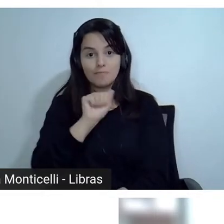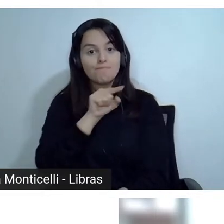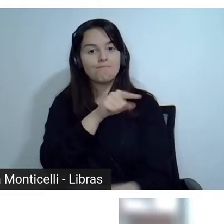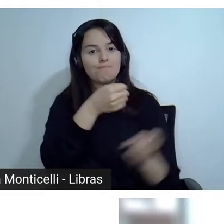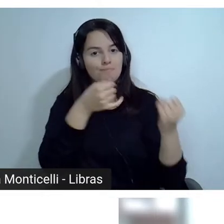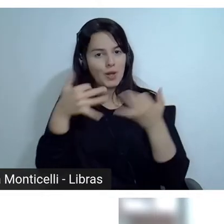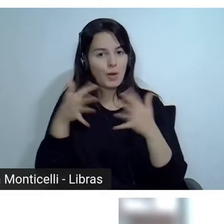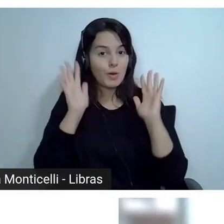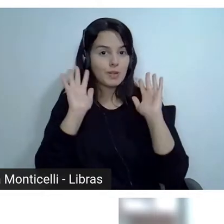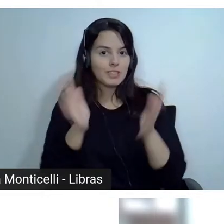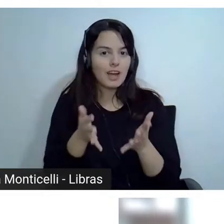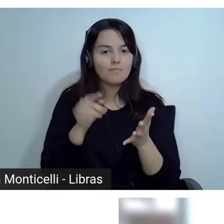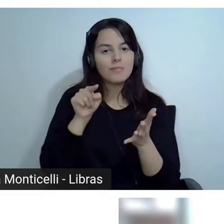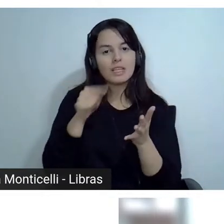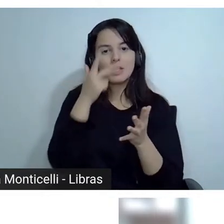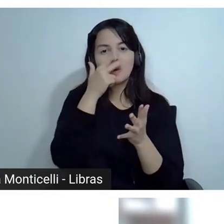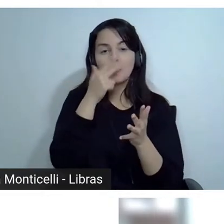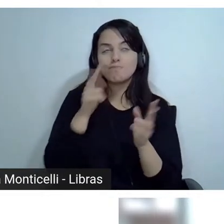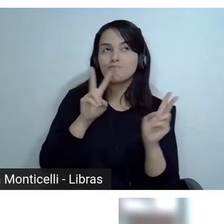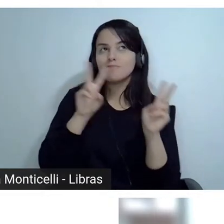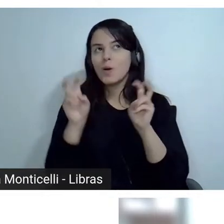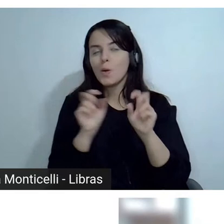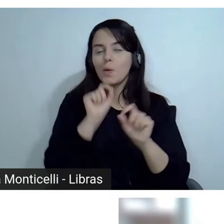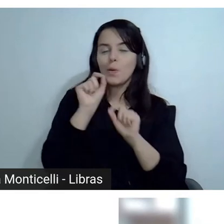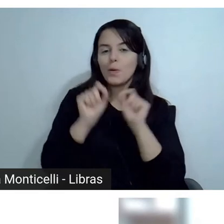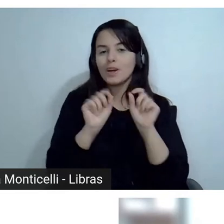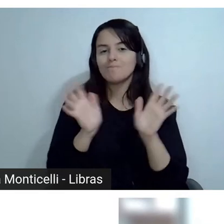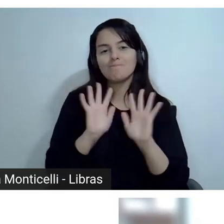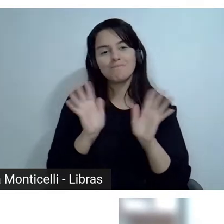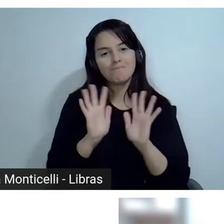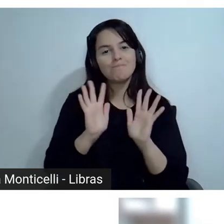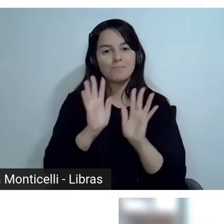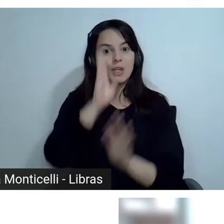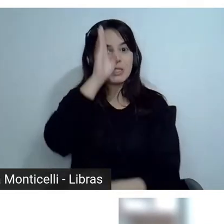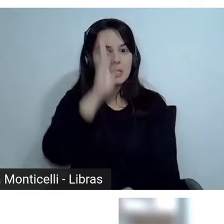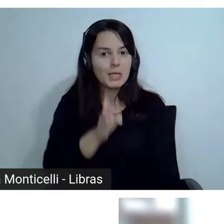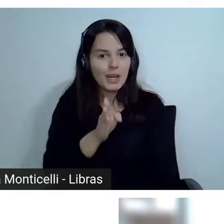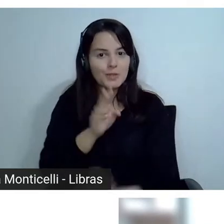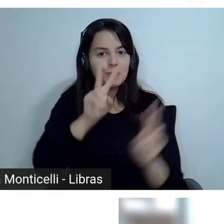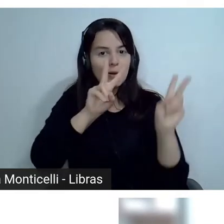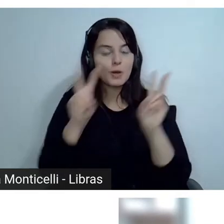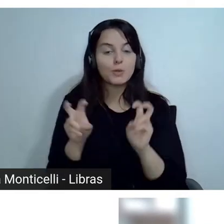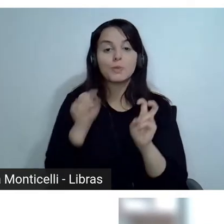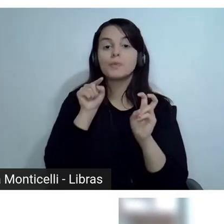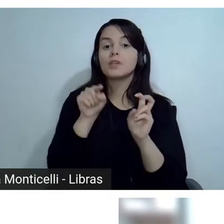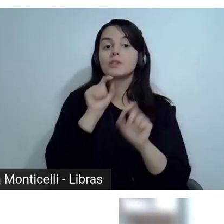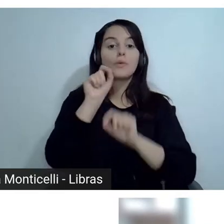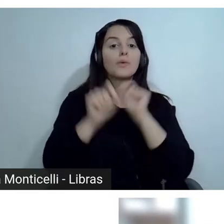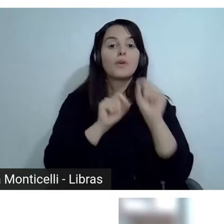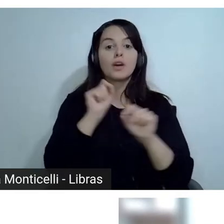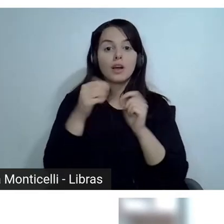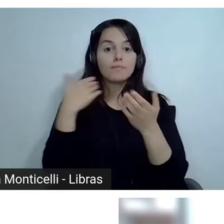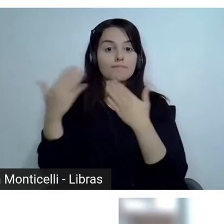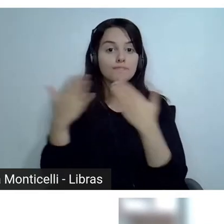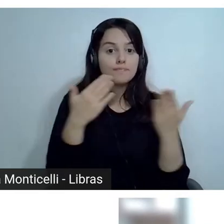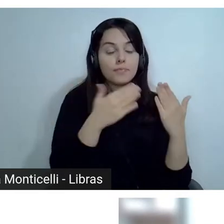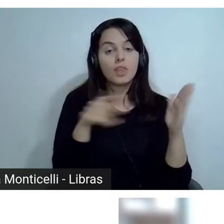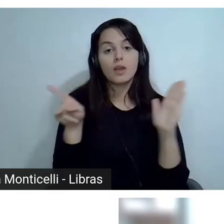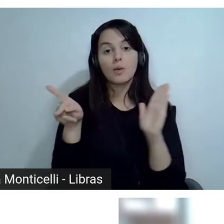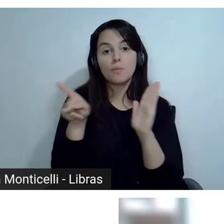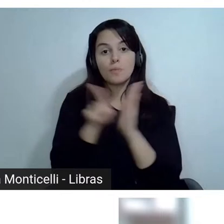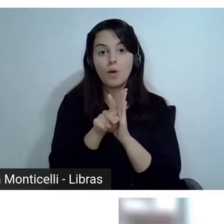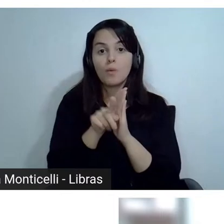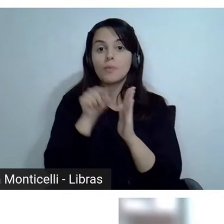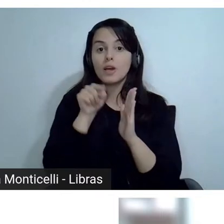no título, né? Hoje a gente vem para conversar um pouquinho com vocês, trocar sobre o trabalho com o